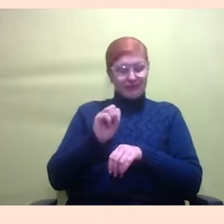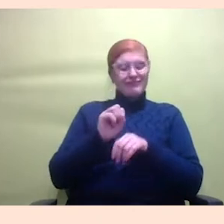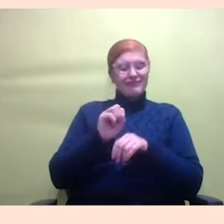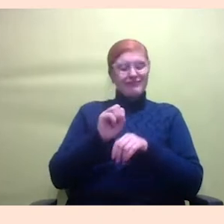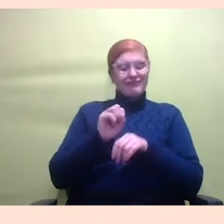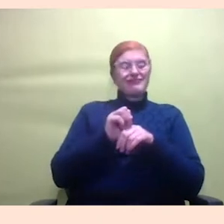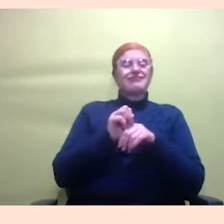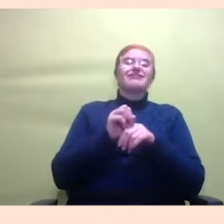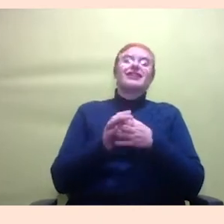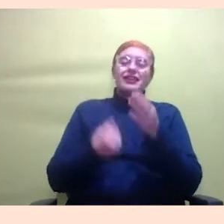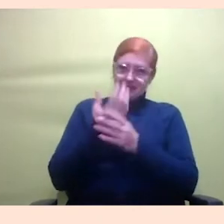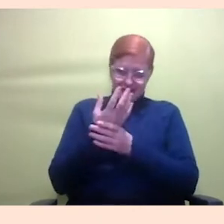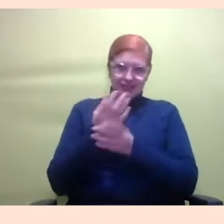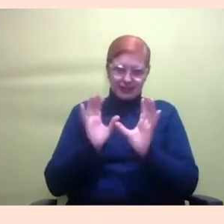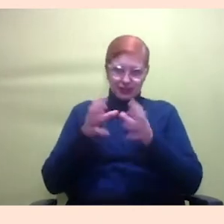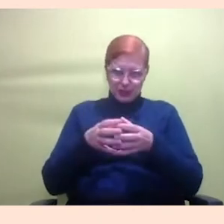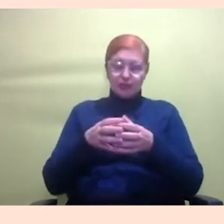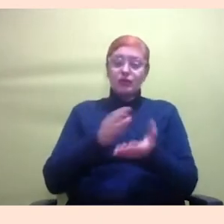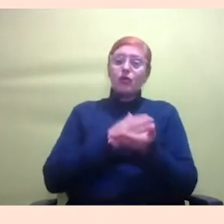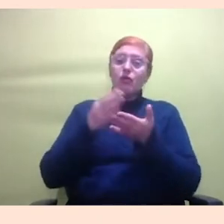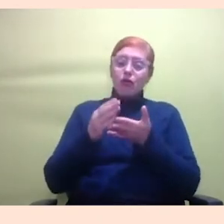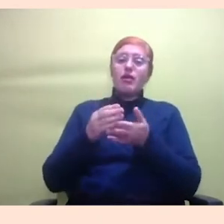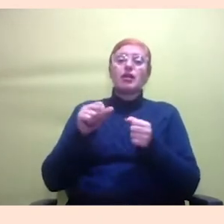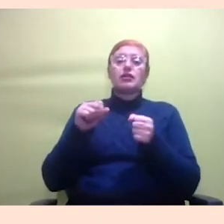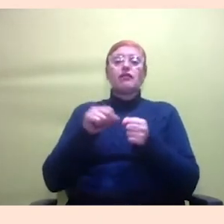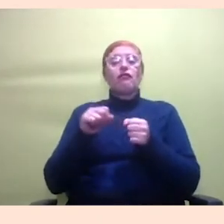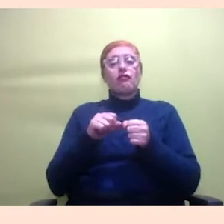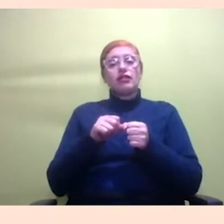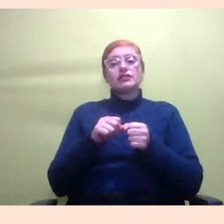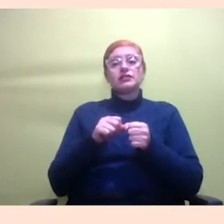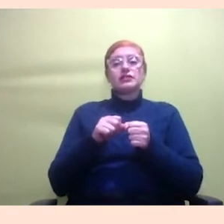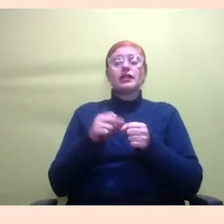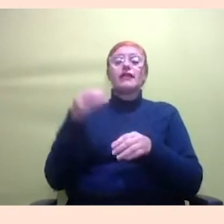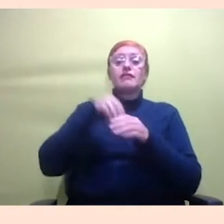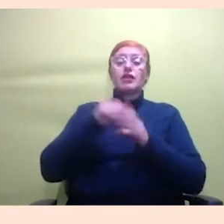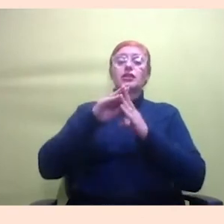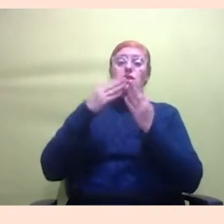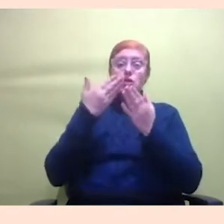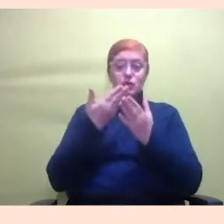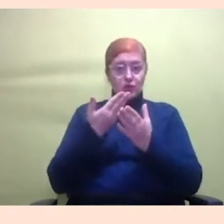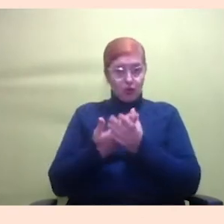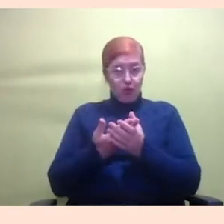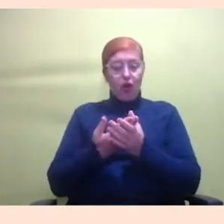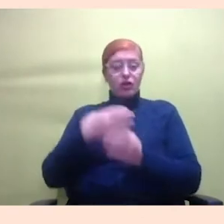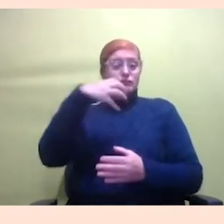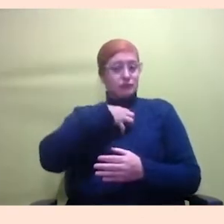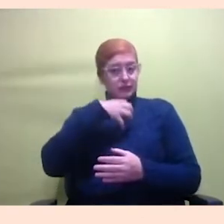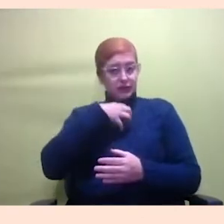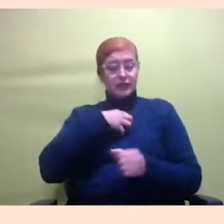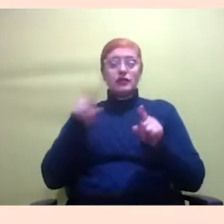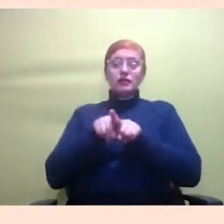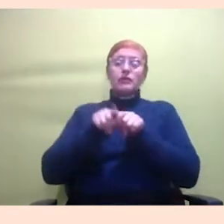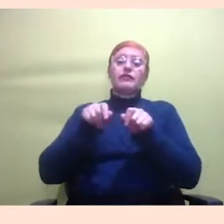aí, a gente começa a fazer ovulários dentro da Escola Superior da Advocacia aqui em Salvador e a gente faz cursos presenciais.